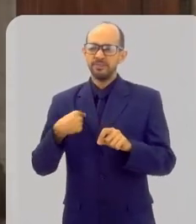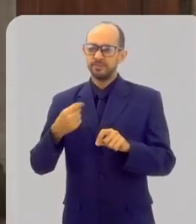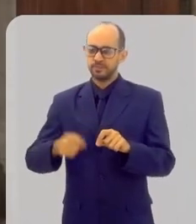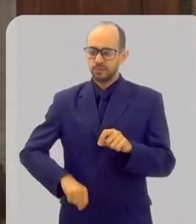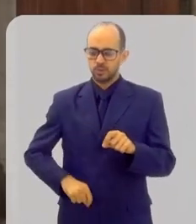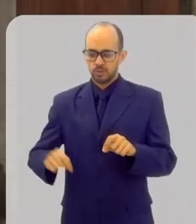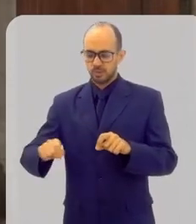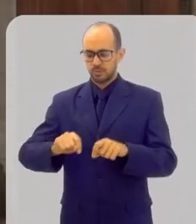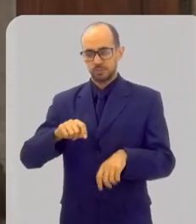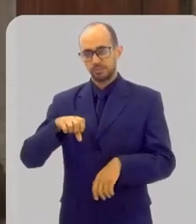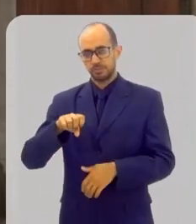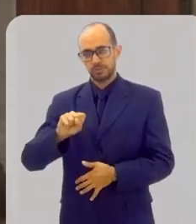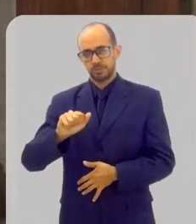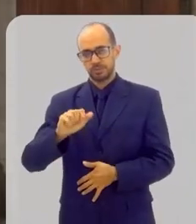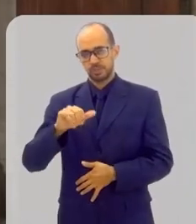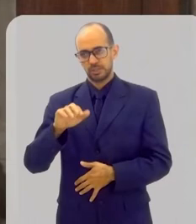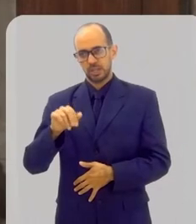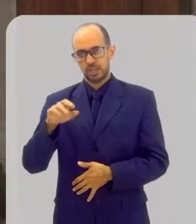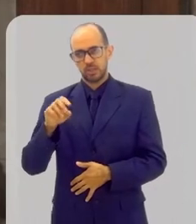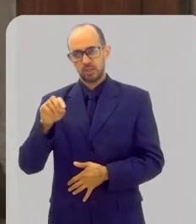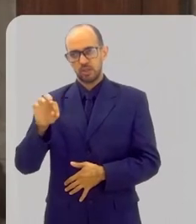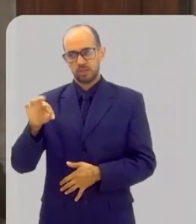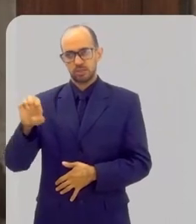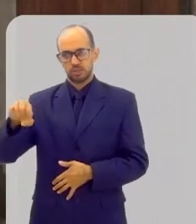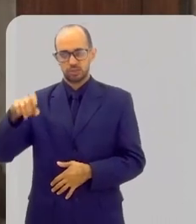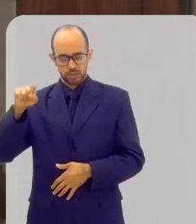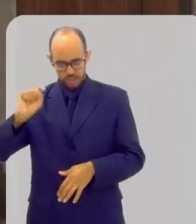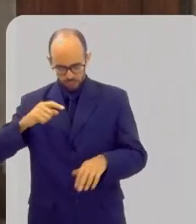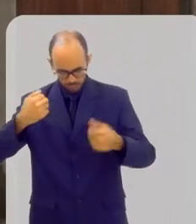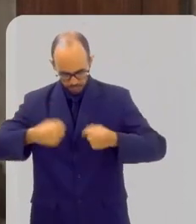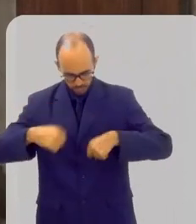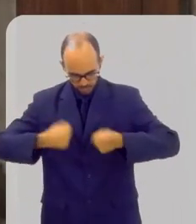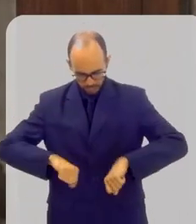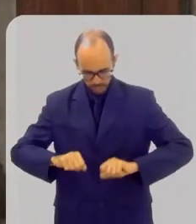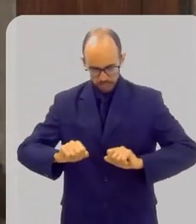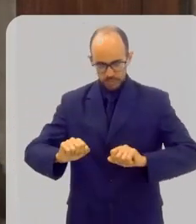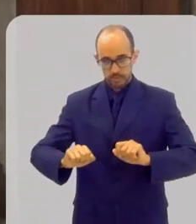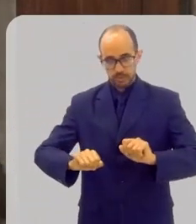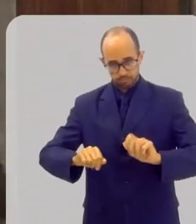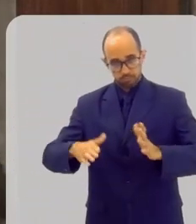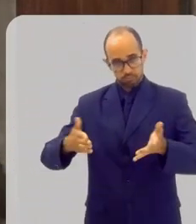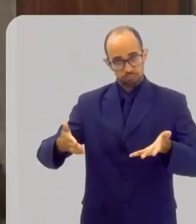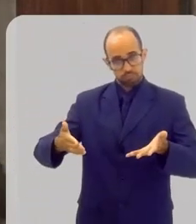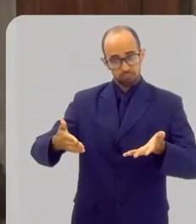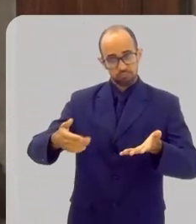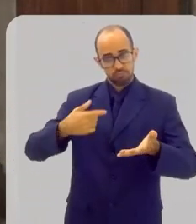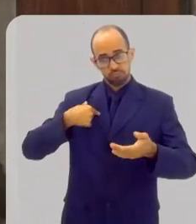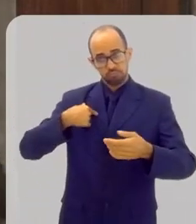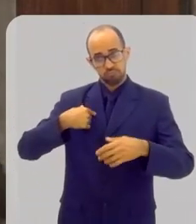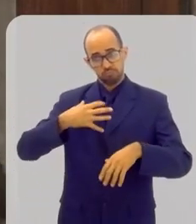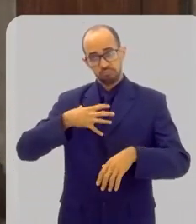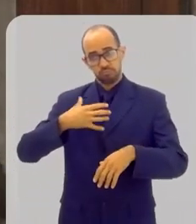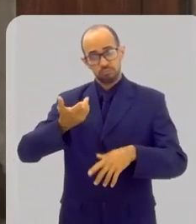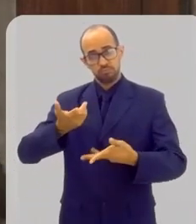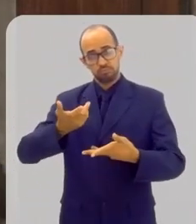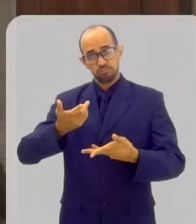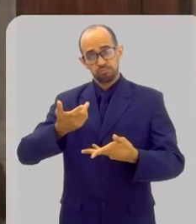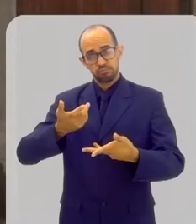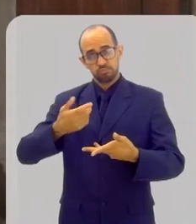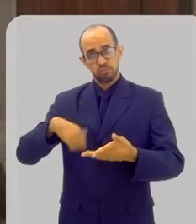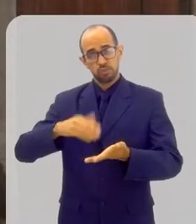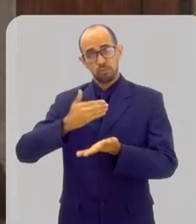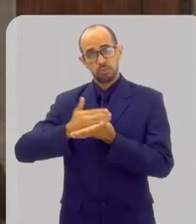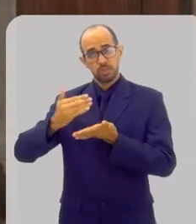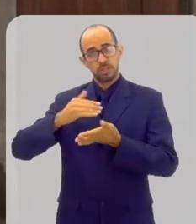foi uma coisa que surgiu de uma necessidade pastoral, né? No início era para eu ser diácono, um